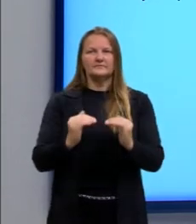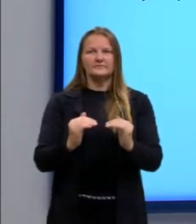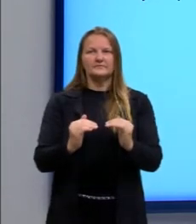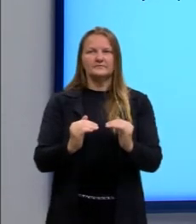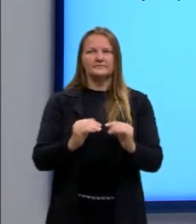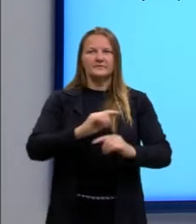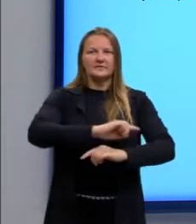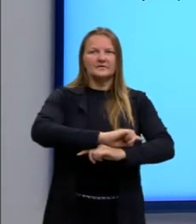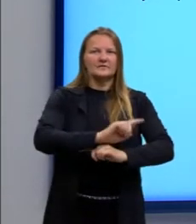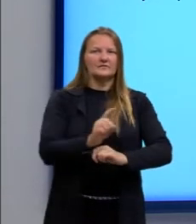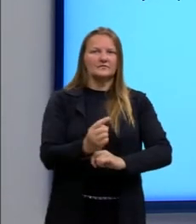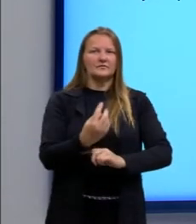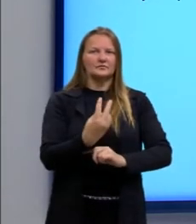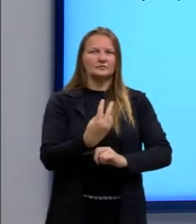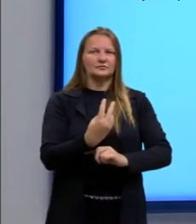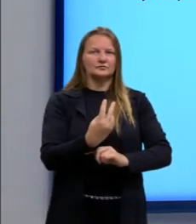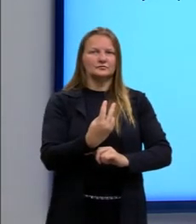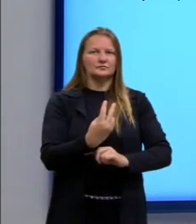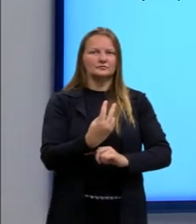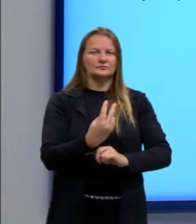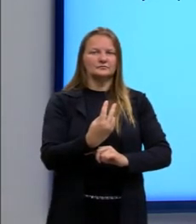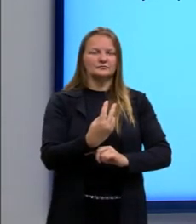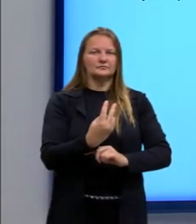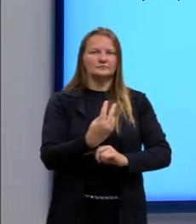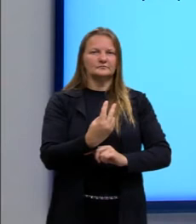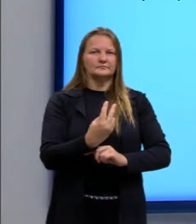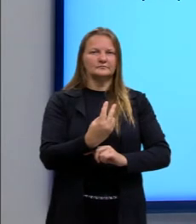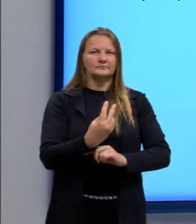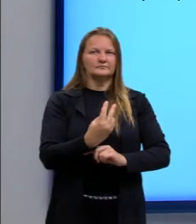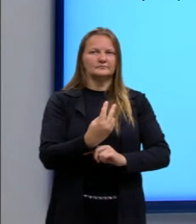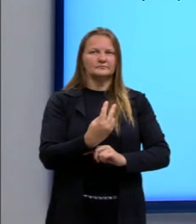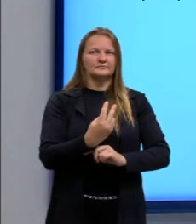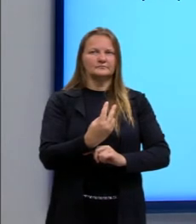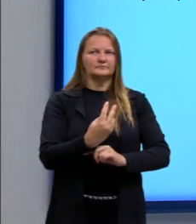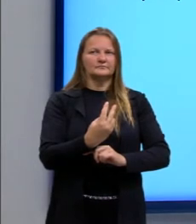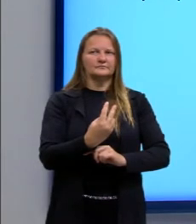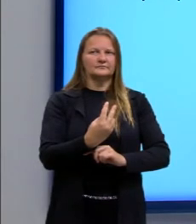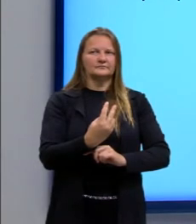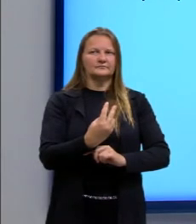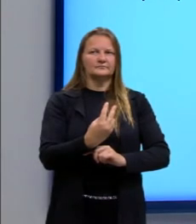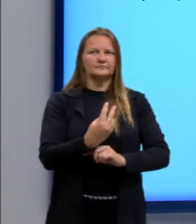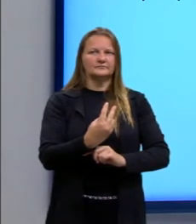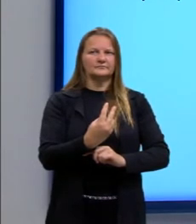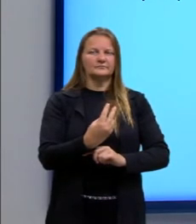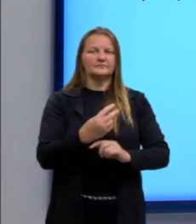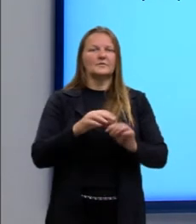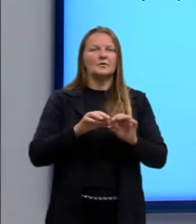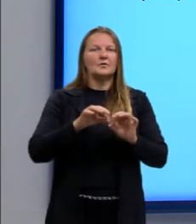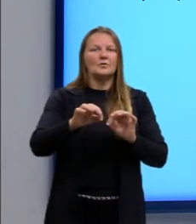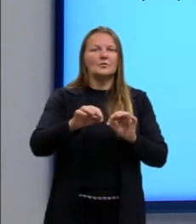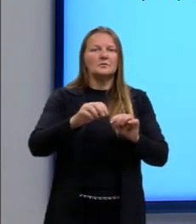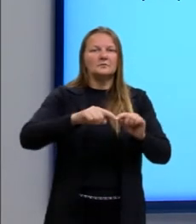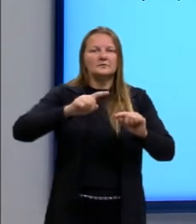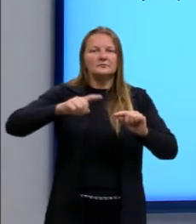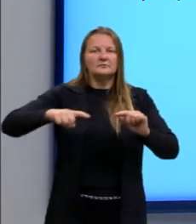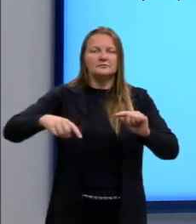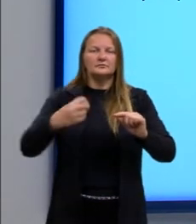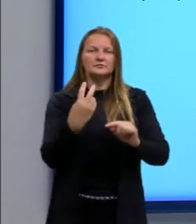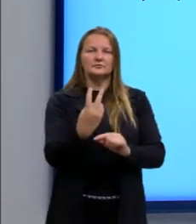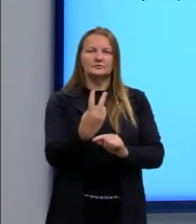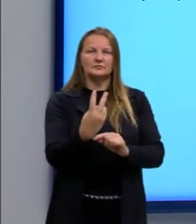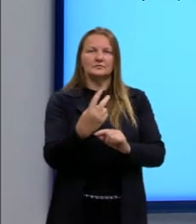velocidade então da barra 2, né? Velocidade do som aqui que a gente está falando. Comprimento de onda da barra 2,